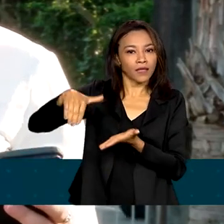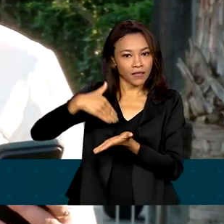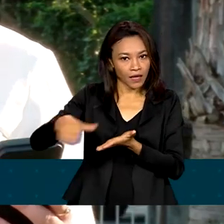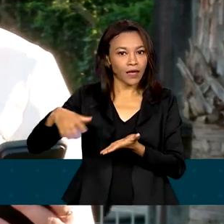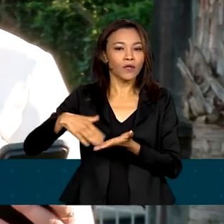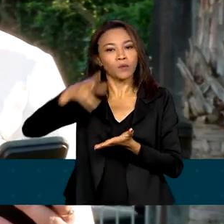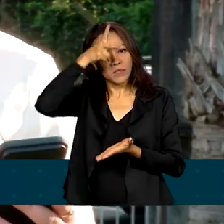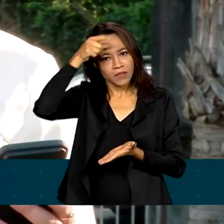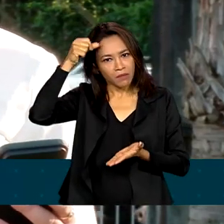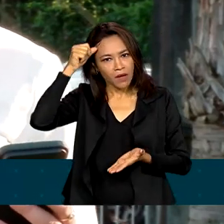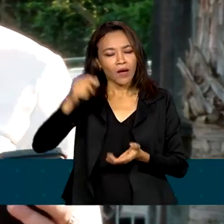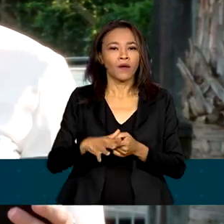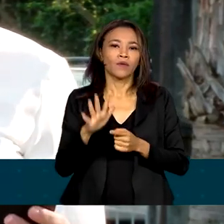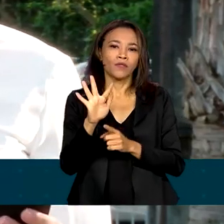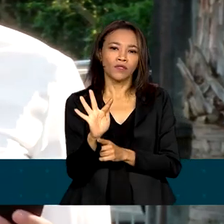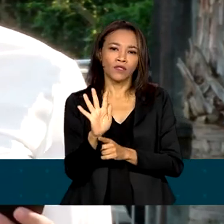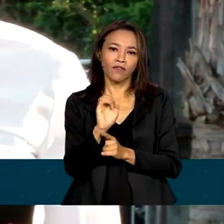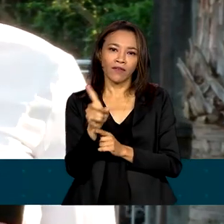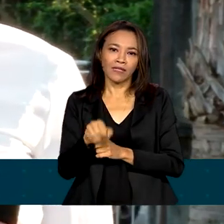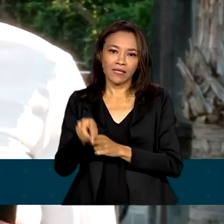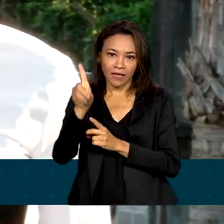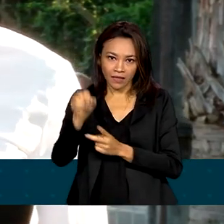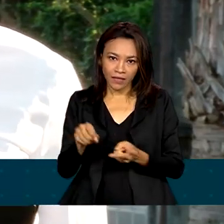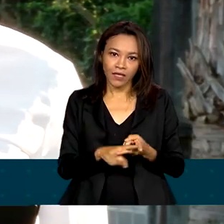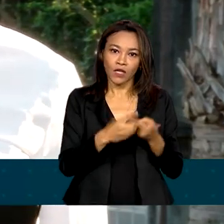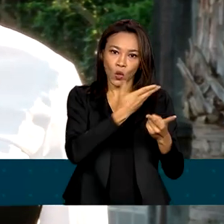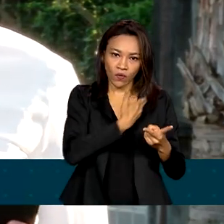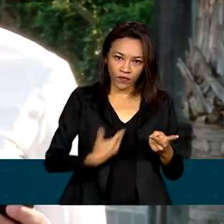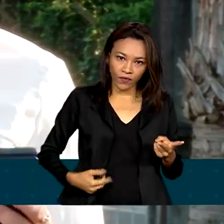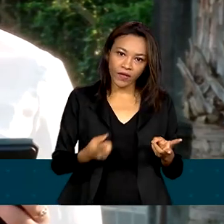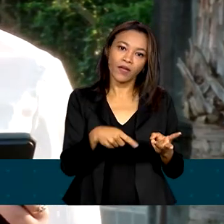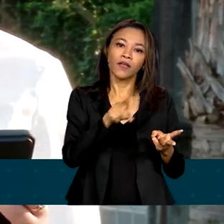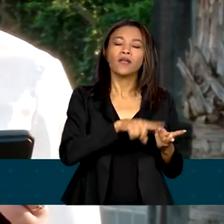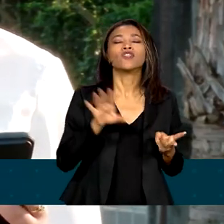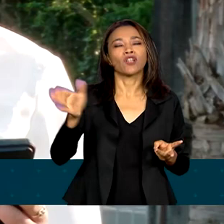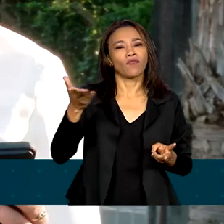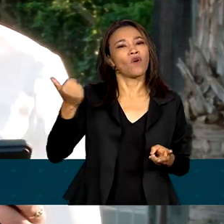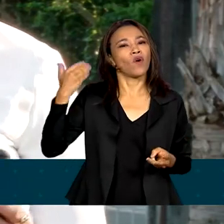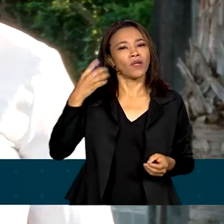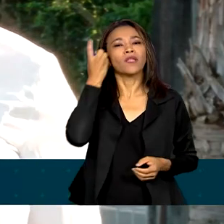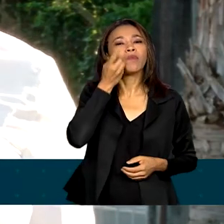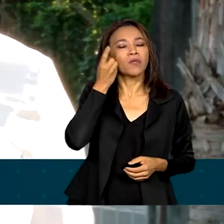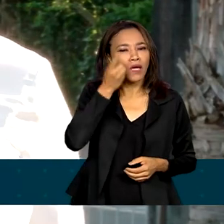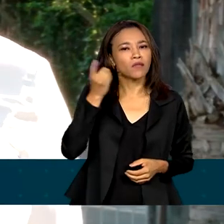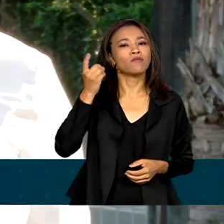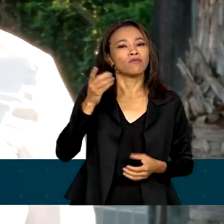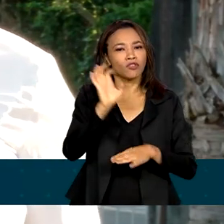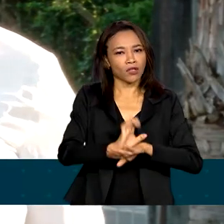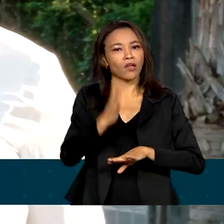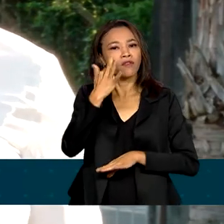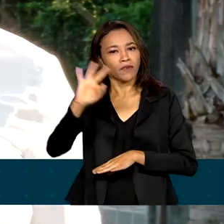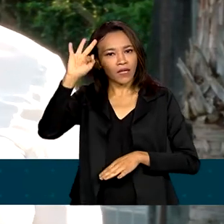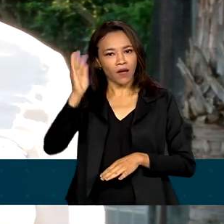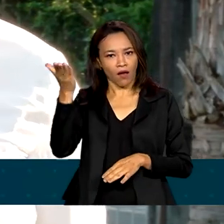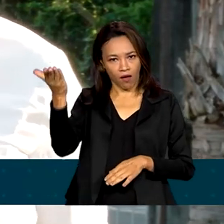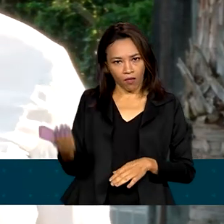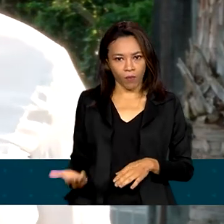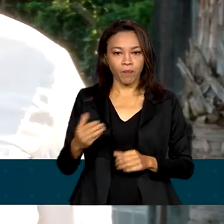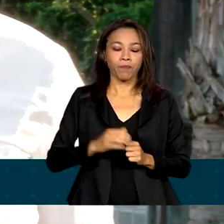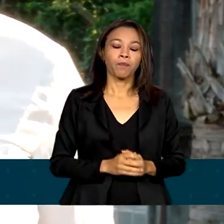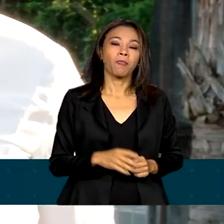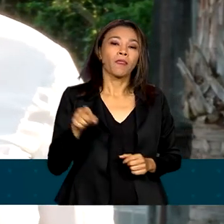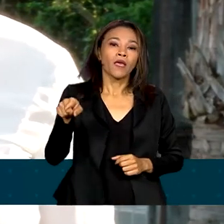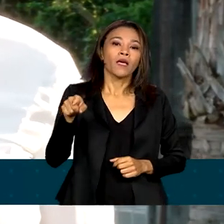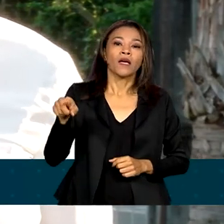fazenda, de governo e de planejamento e também foi deputado estadual e deputado federal. Os membros da diretoria executiva de Itaipu